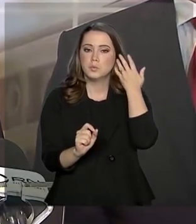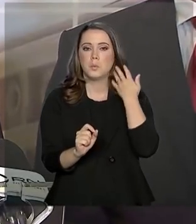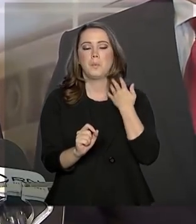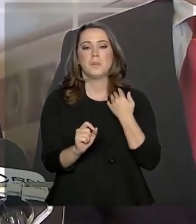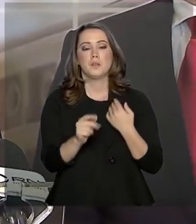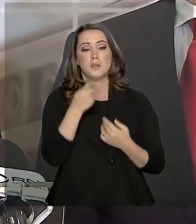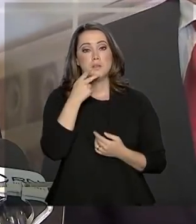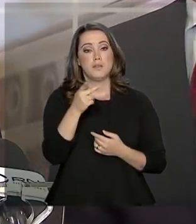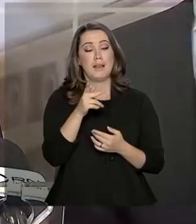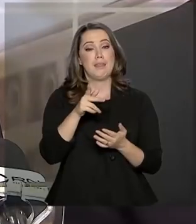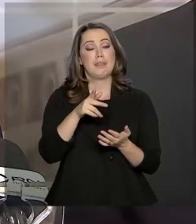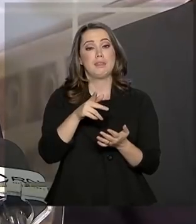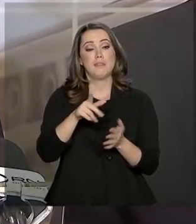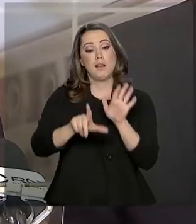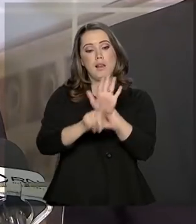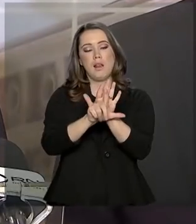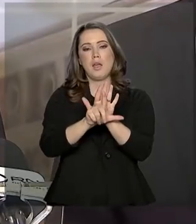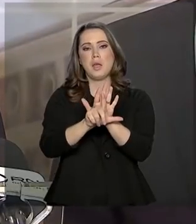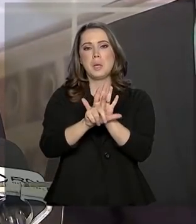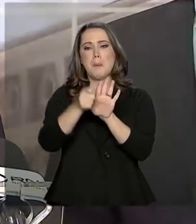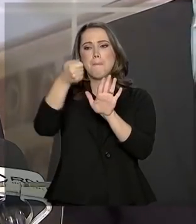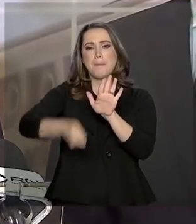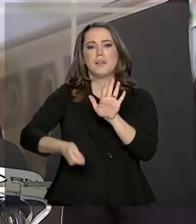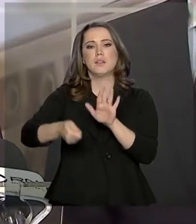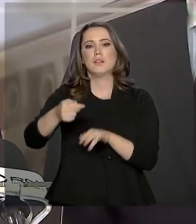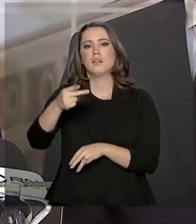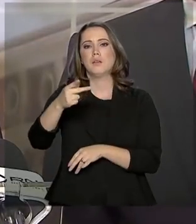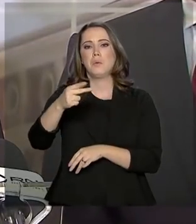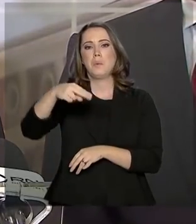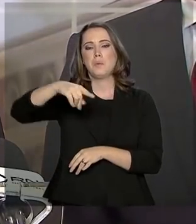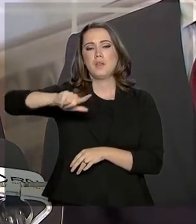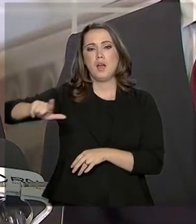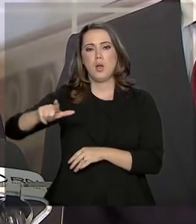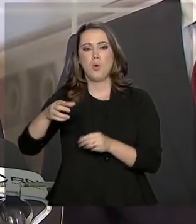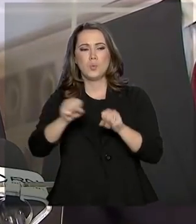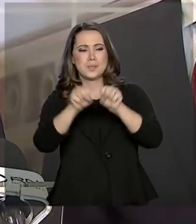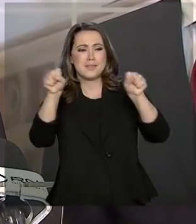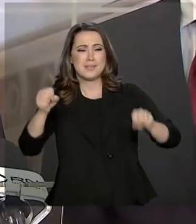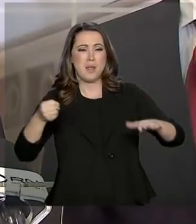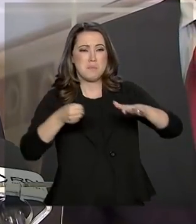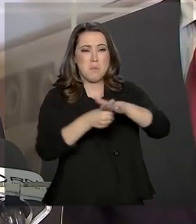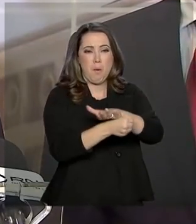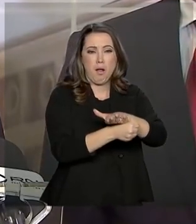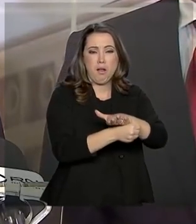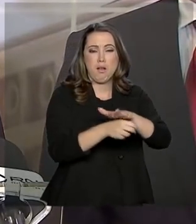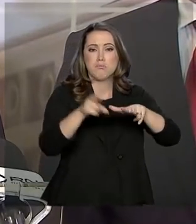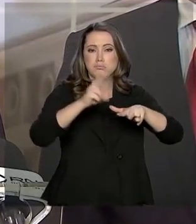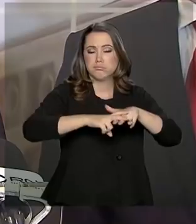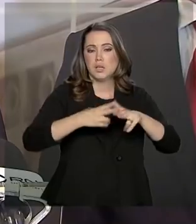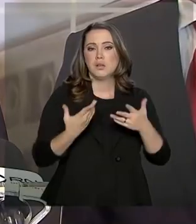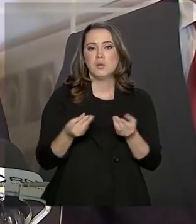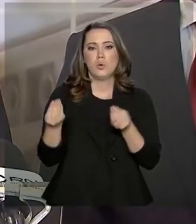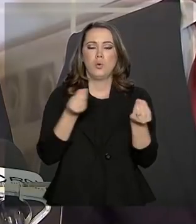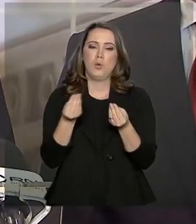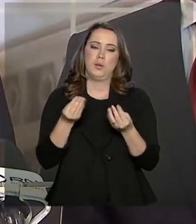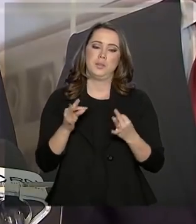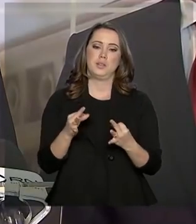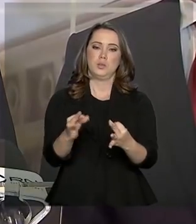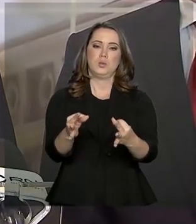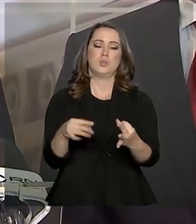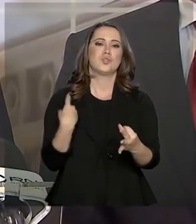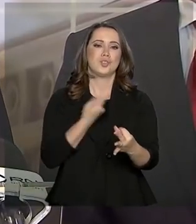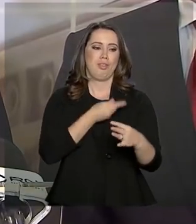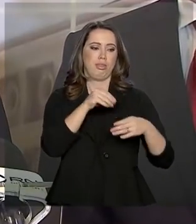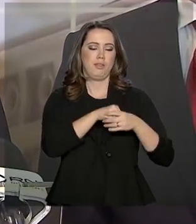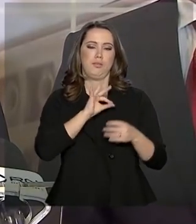da legislação penal, a questão do sistema prisional, a questão da capacidade tecnológica, do nosso aparato